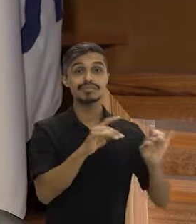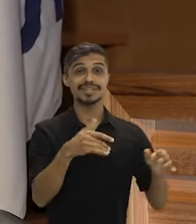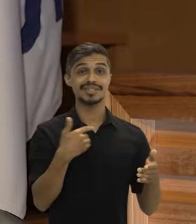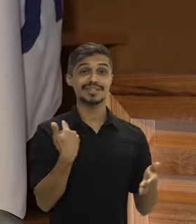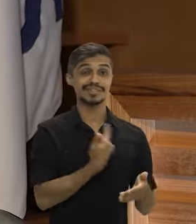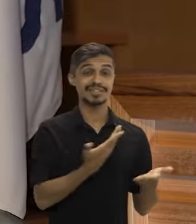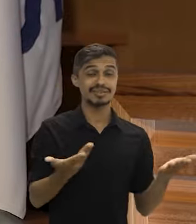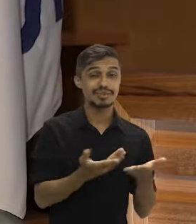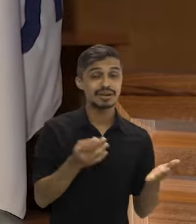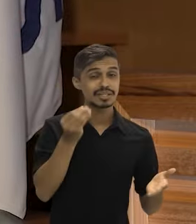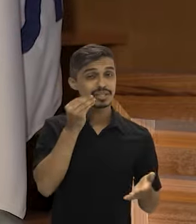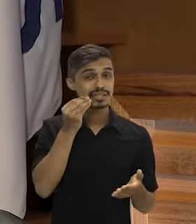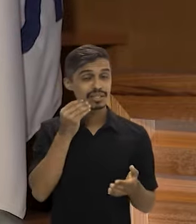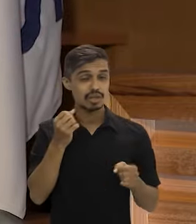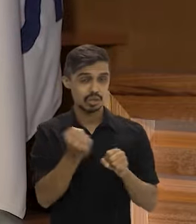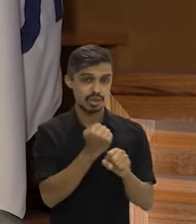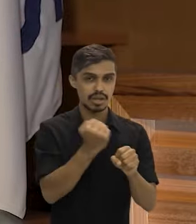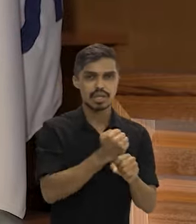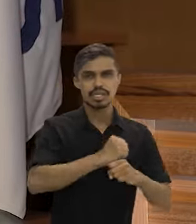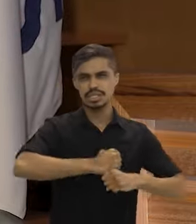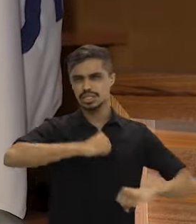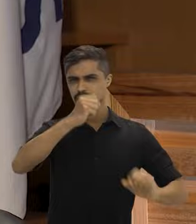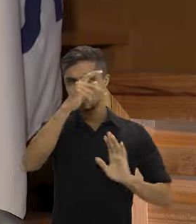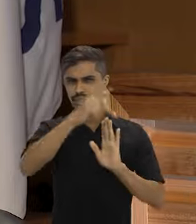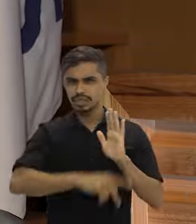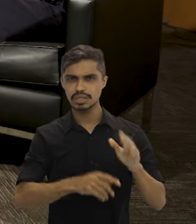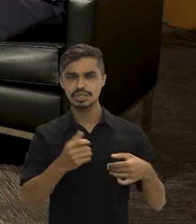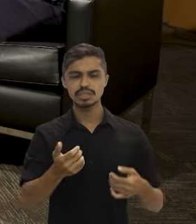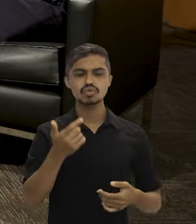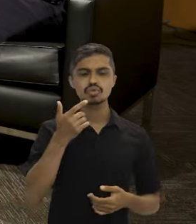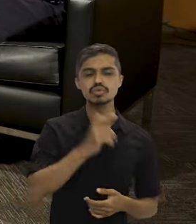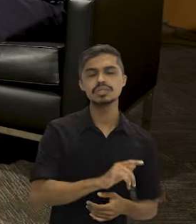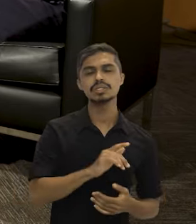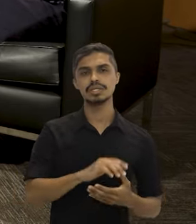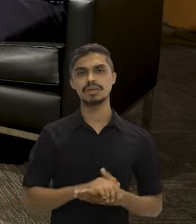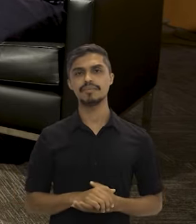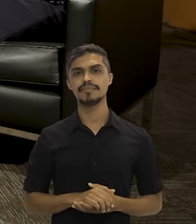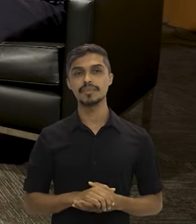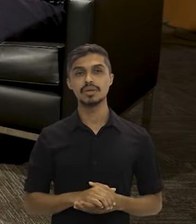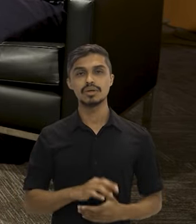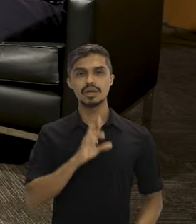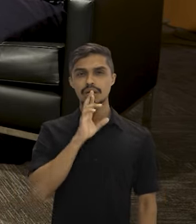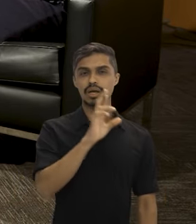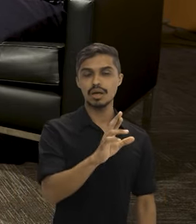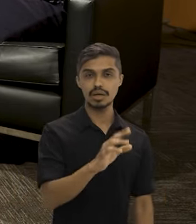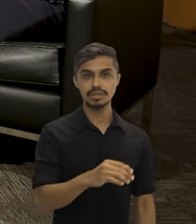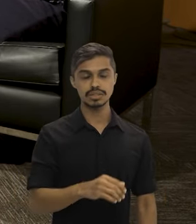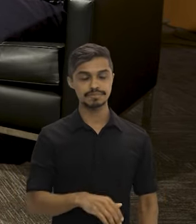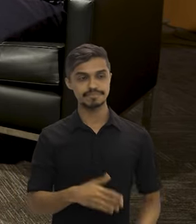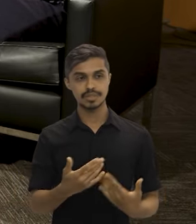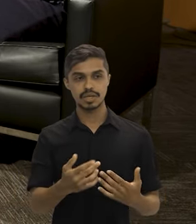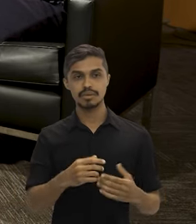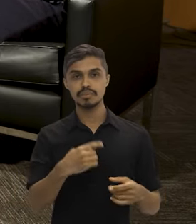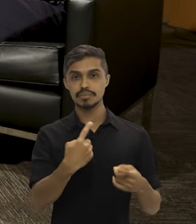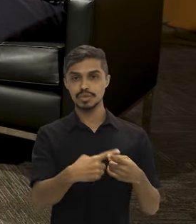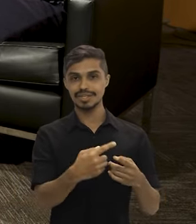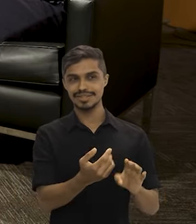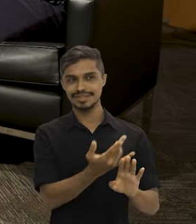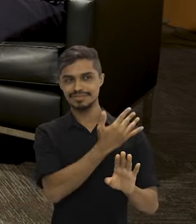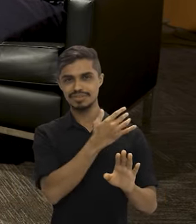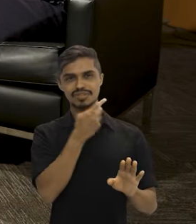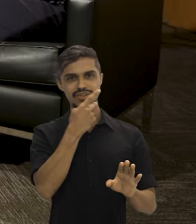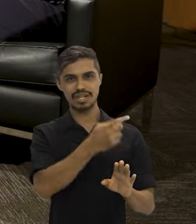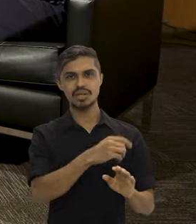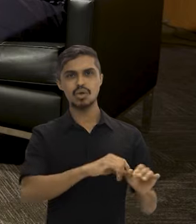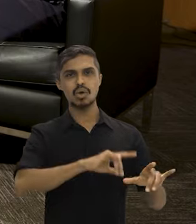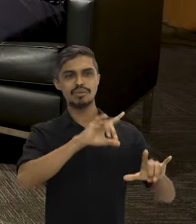agora o que nós estamos tentando construir são grandes projetos que deem conta de uma resposta à altura daquilo que